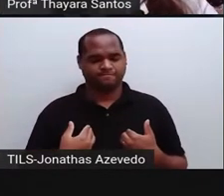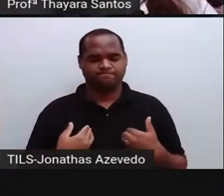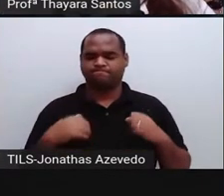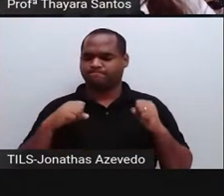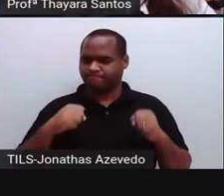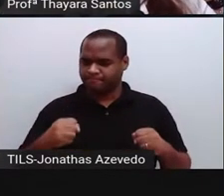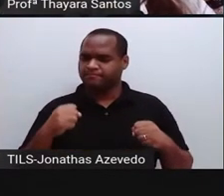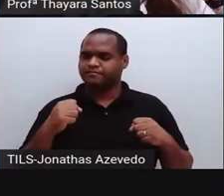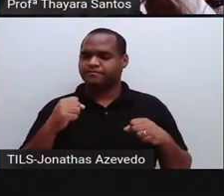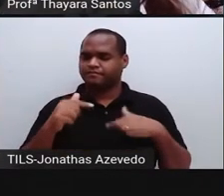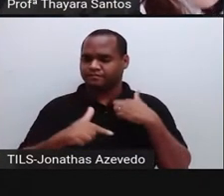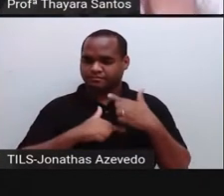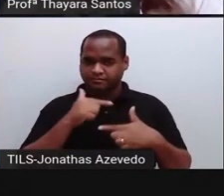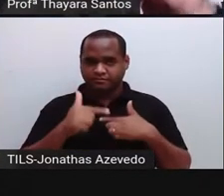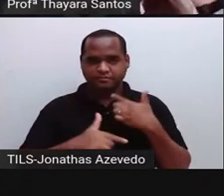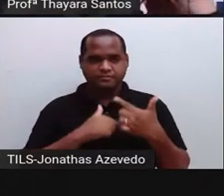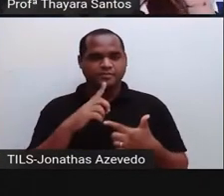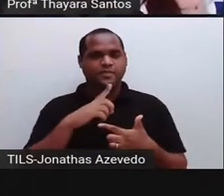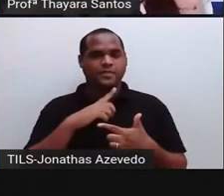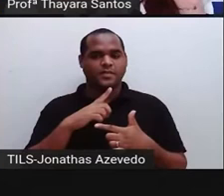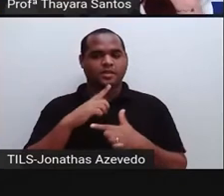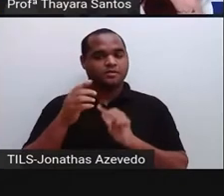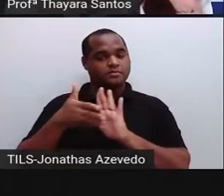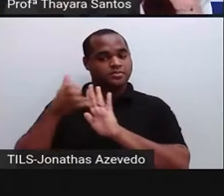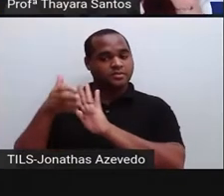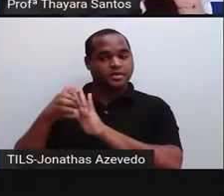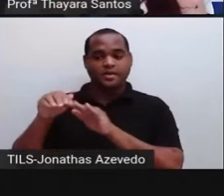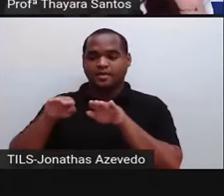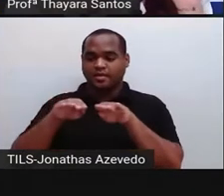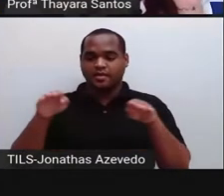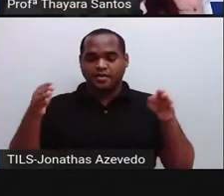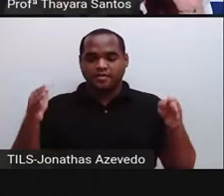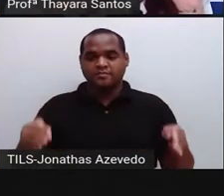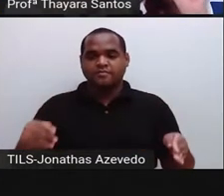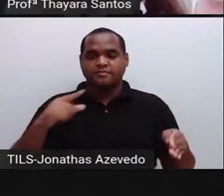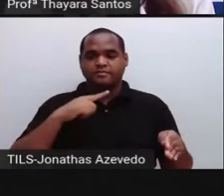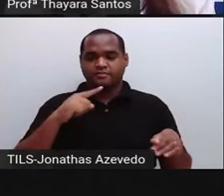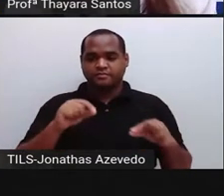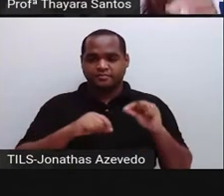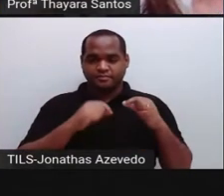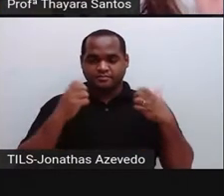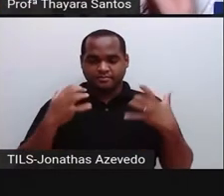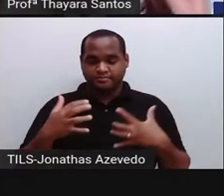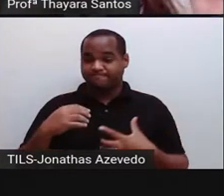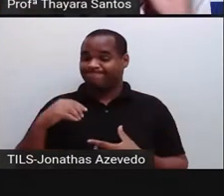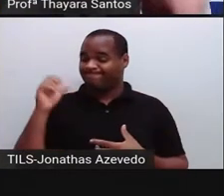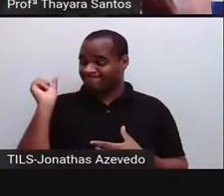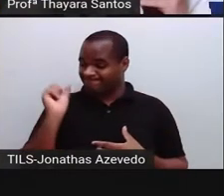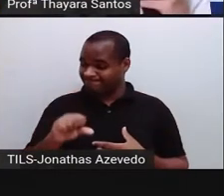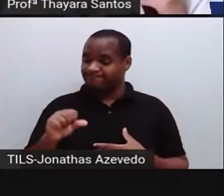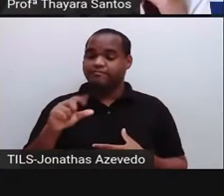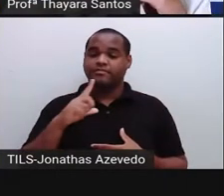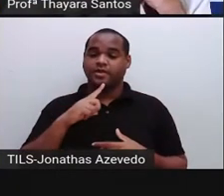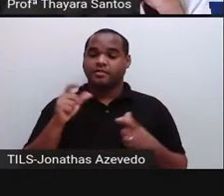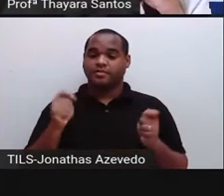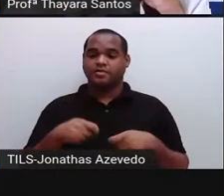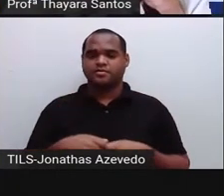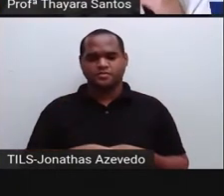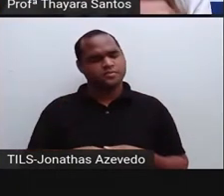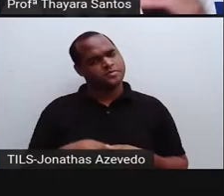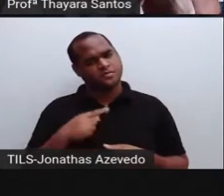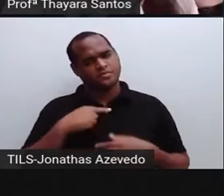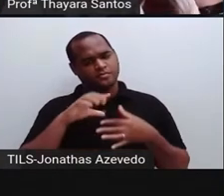aquela ação que o cérebro mandou, que é tirar a mão dali, senão a gente vai se dar mal nessa história. Então, estão vendo como os dois sistemas estão